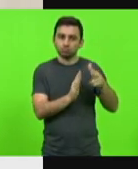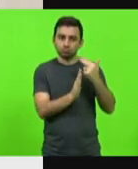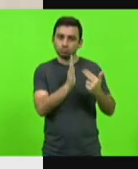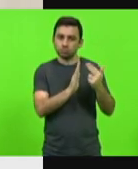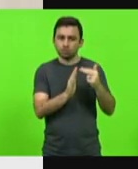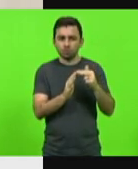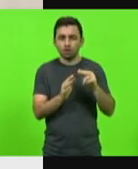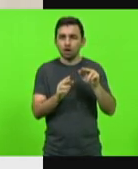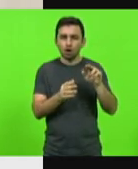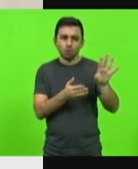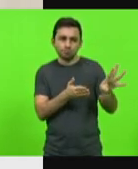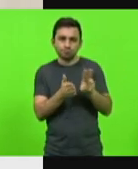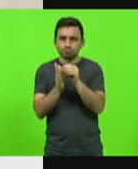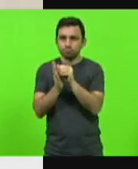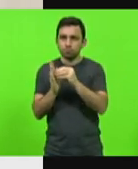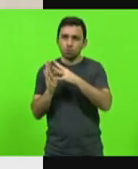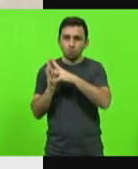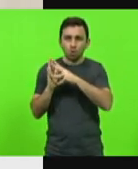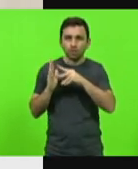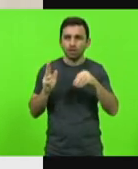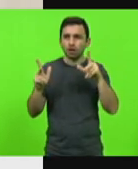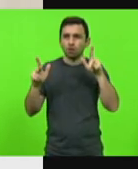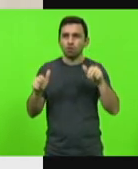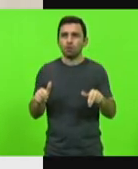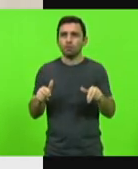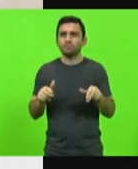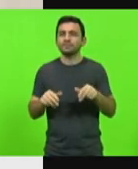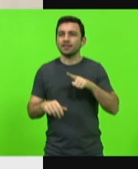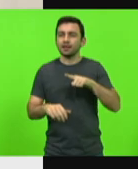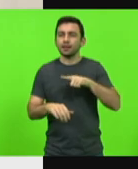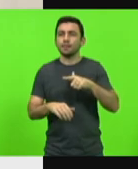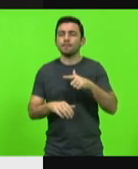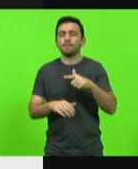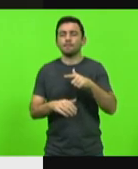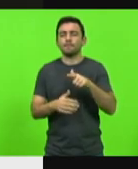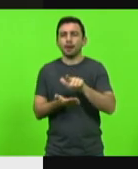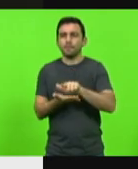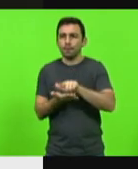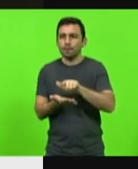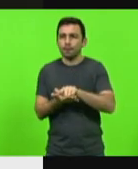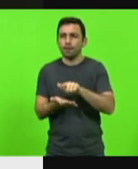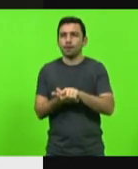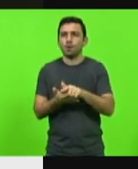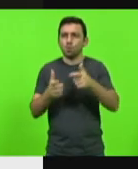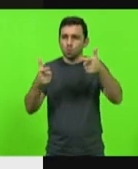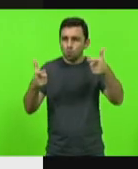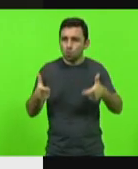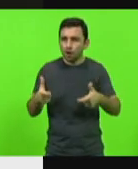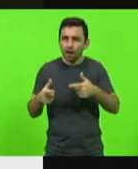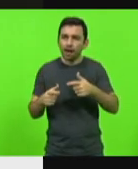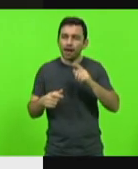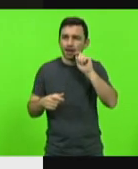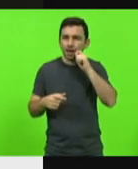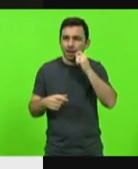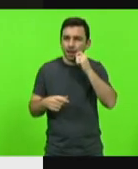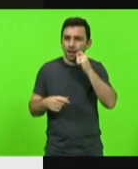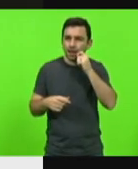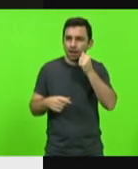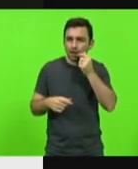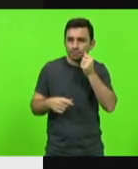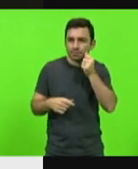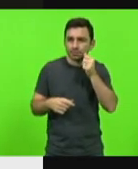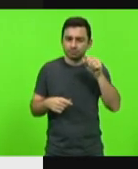partir dos materiais. Olha a sala de aula, o papel, o lugar para os coletores de lápis, no